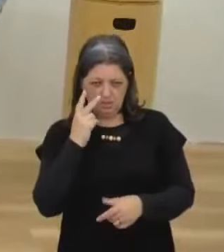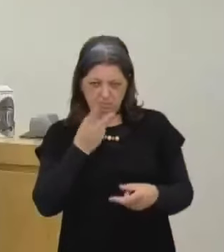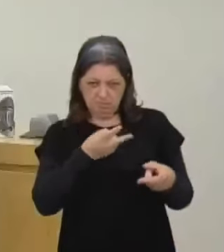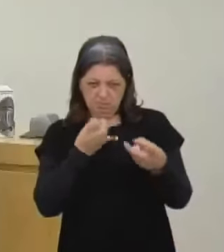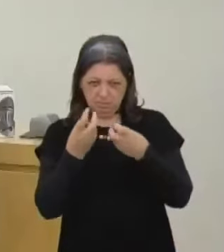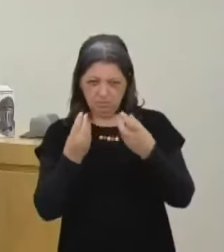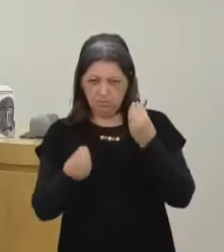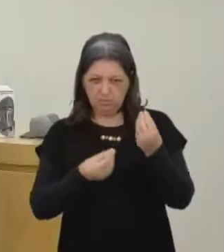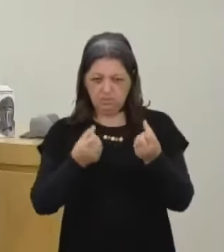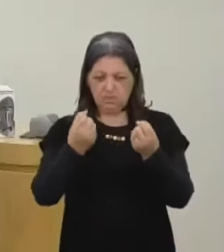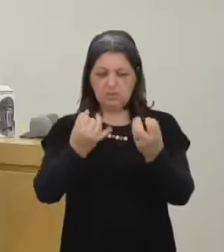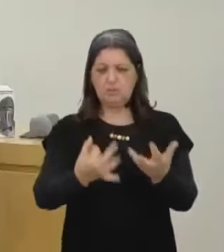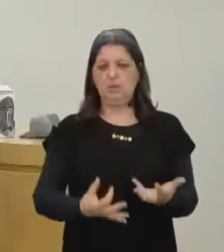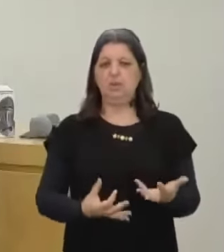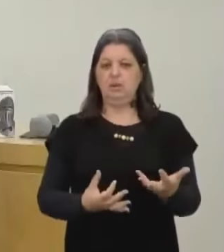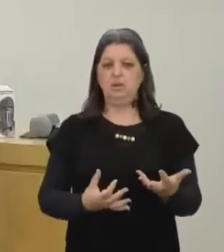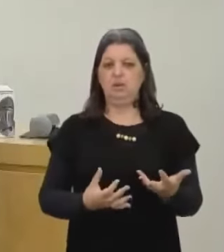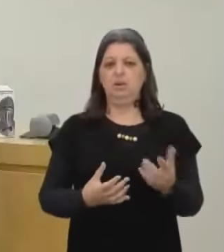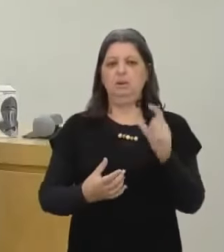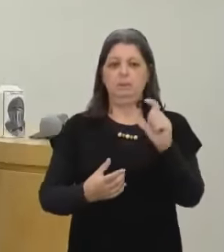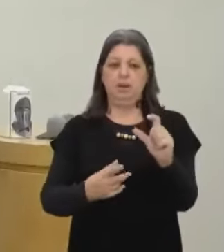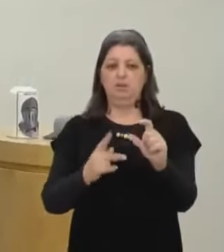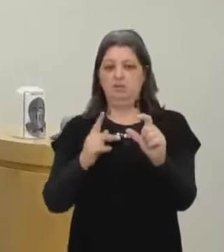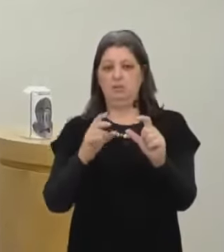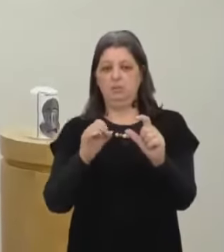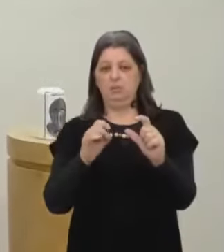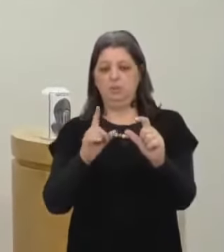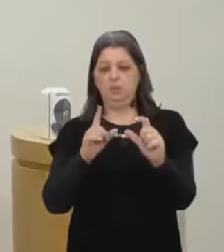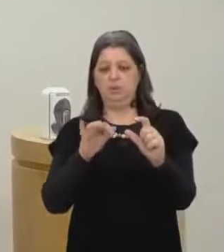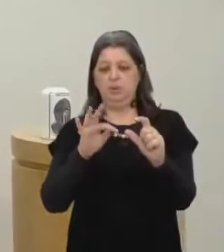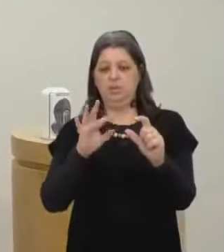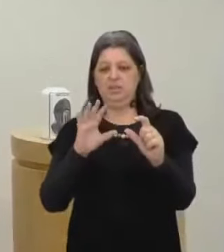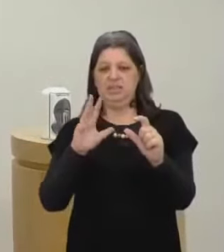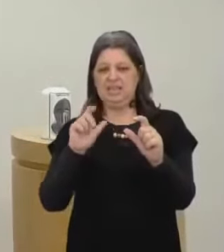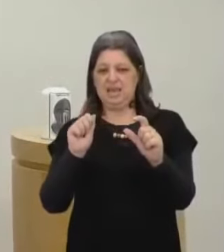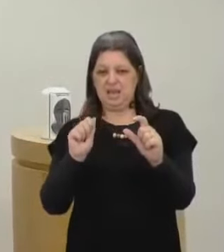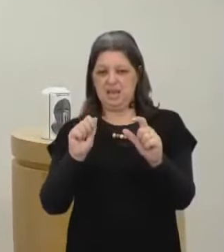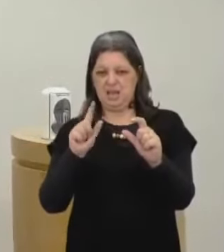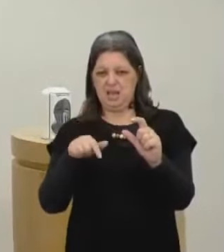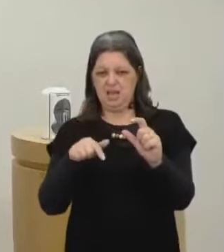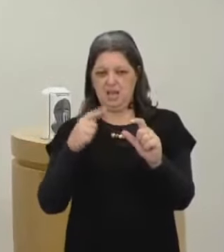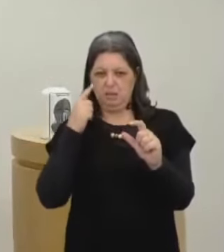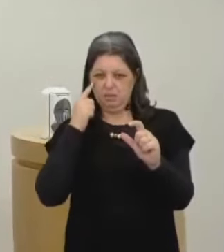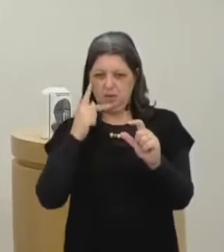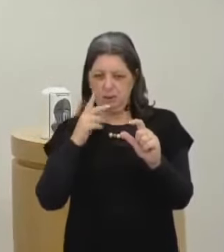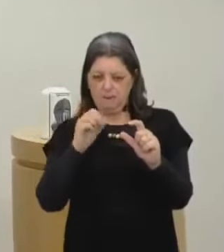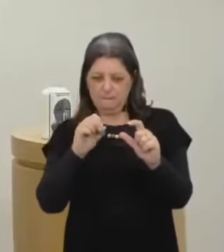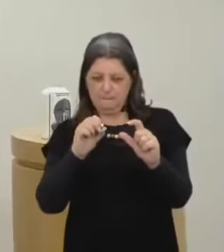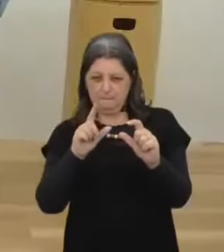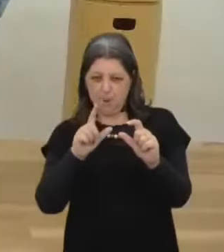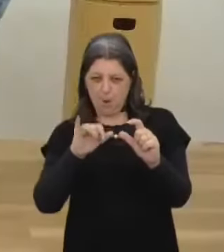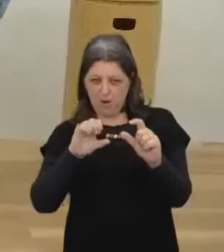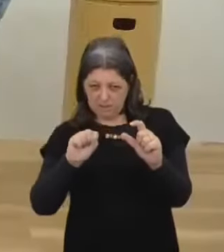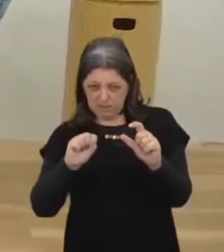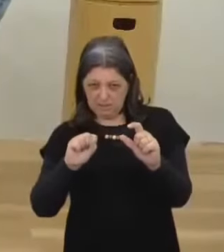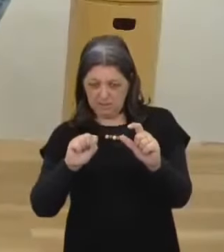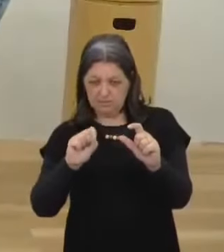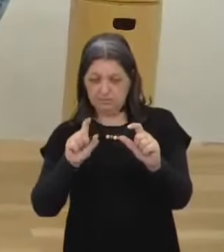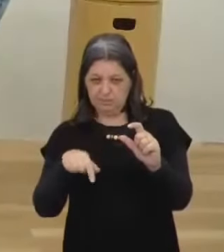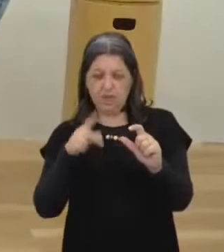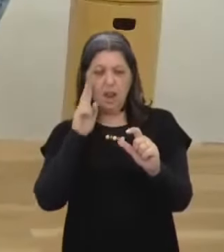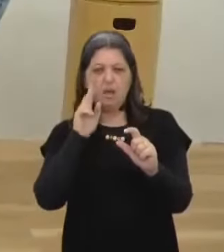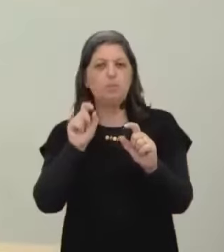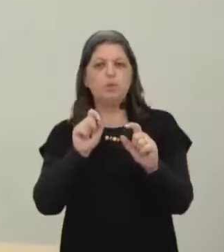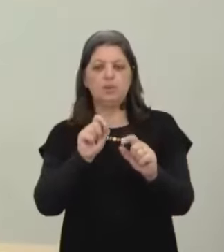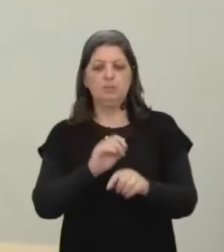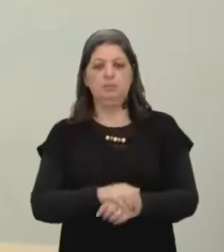Decompondo a palavra Polícia lembra polis Não lembra? Polícia polis Polis lembra